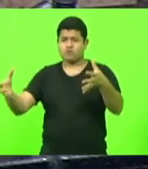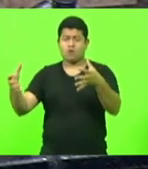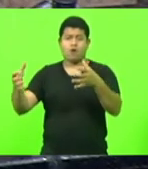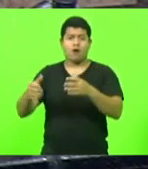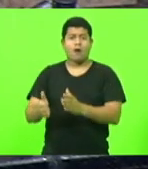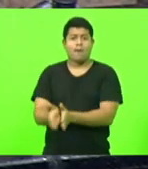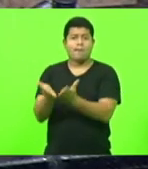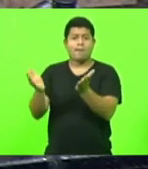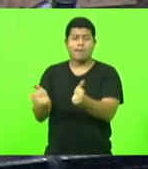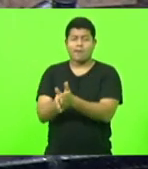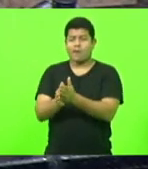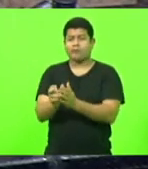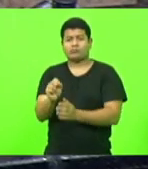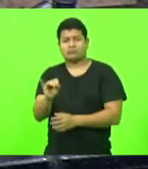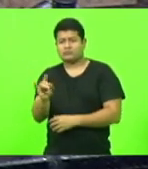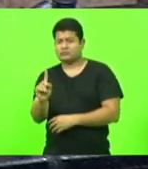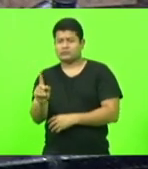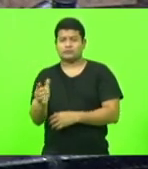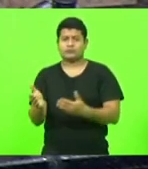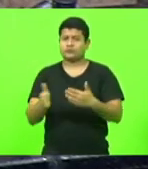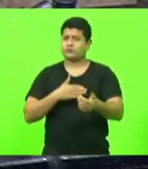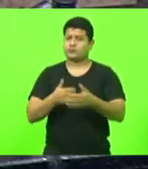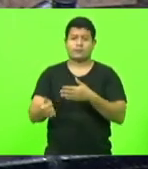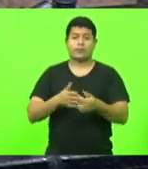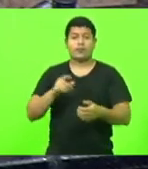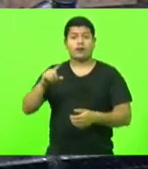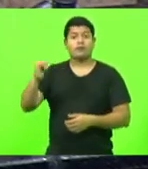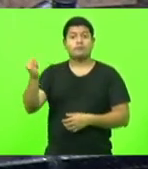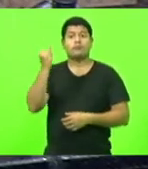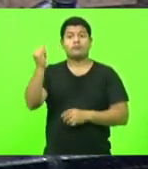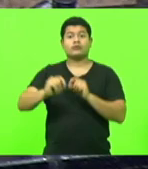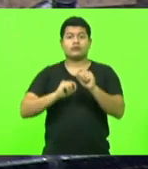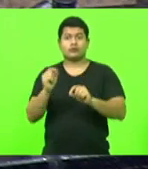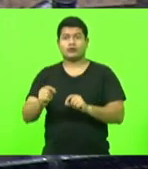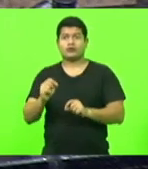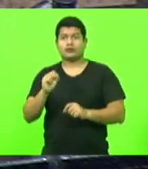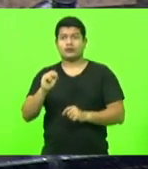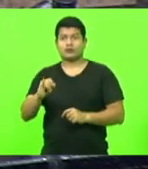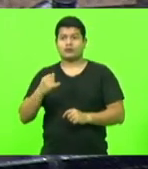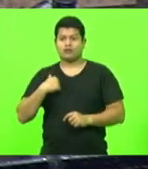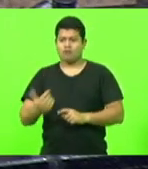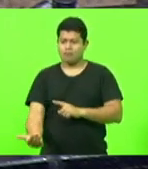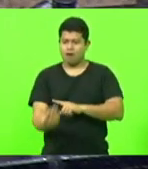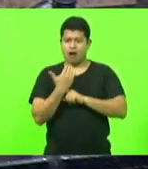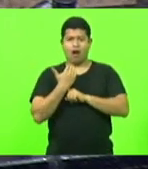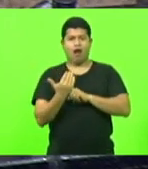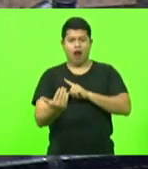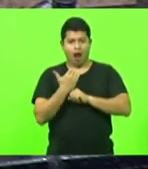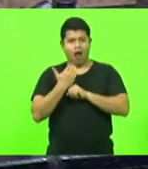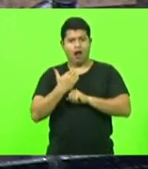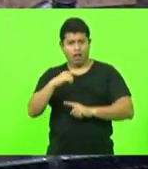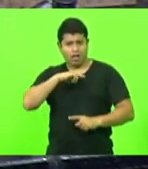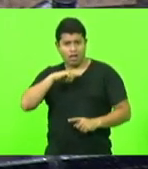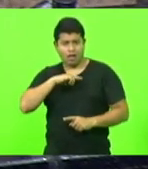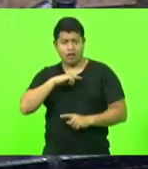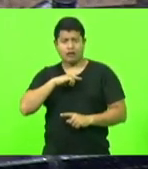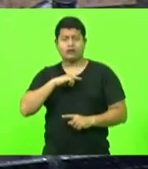pobre, se não é, não importa. Importa se vai me servir, vai ser bom para mim politicamente.